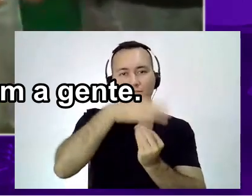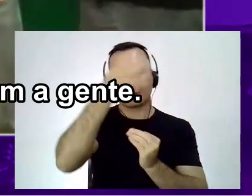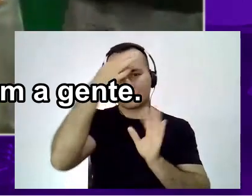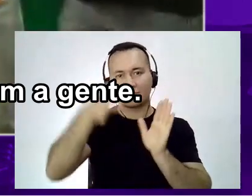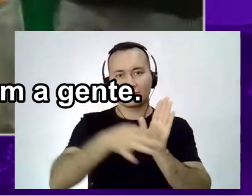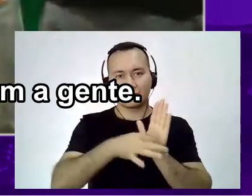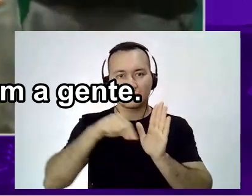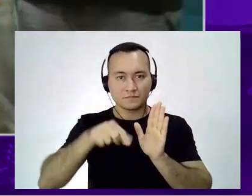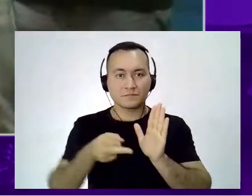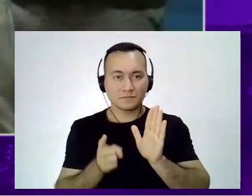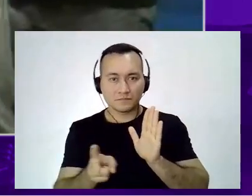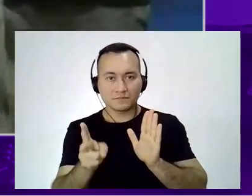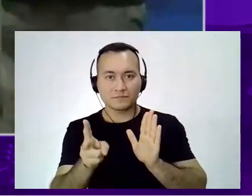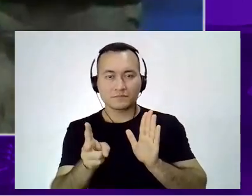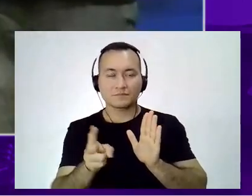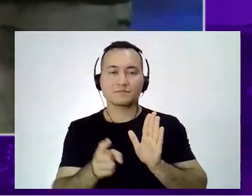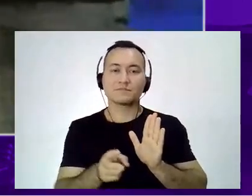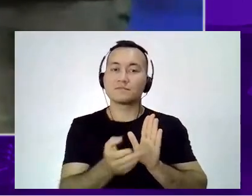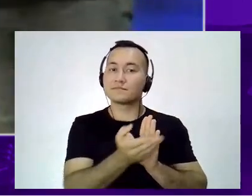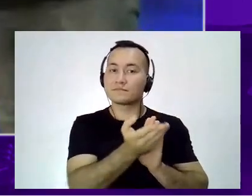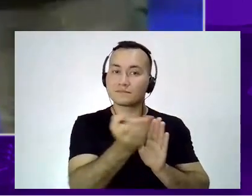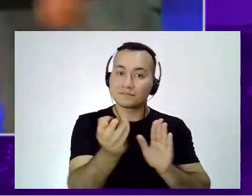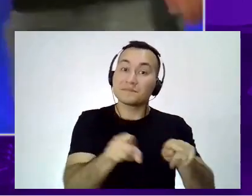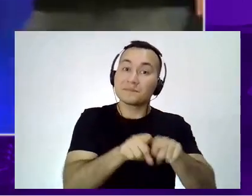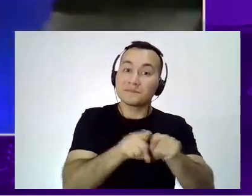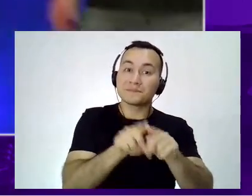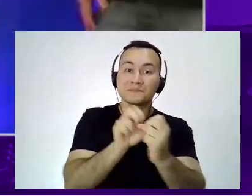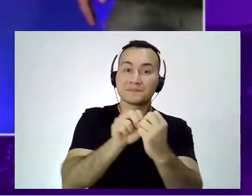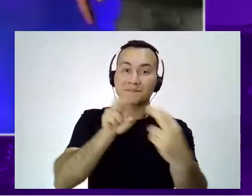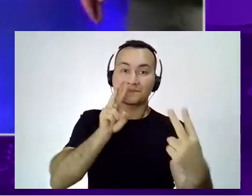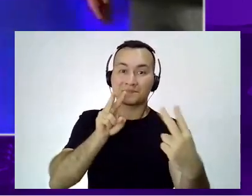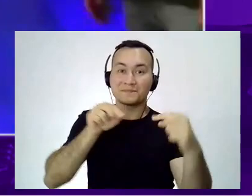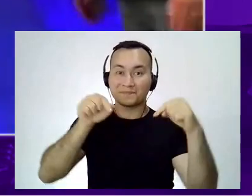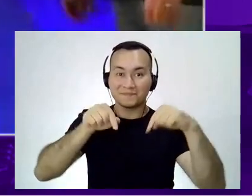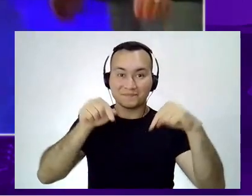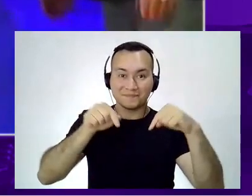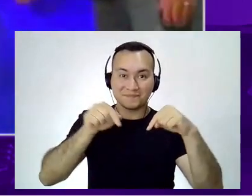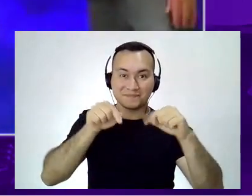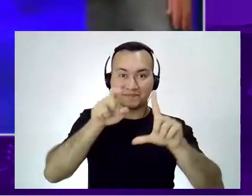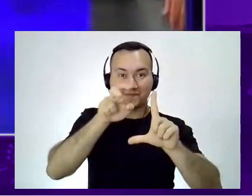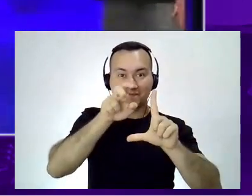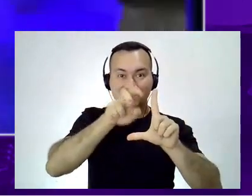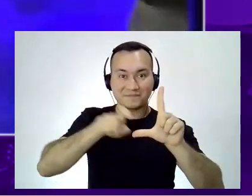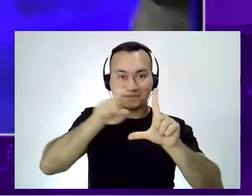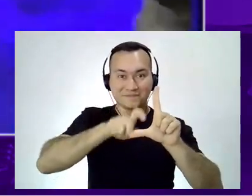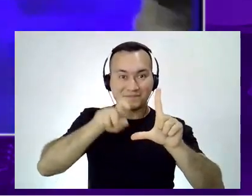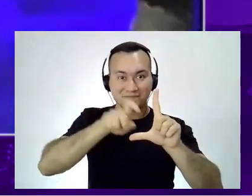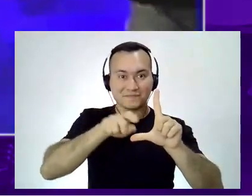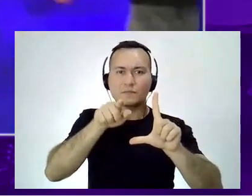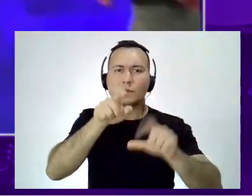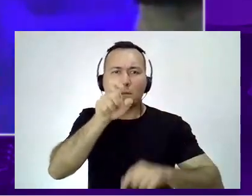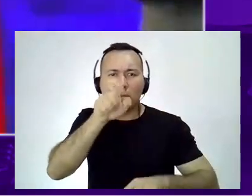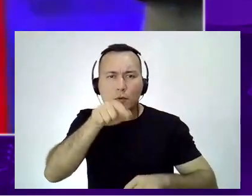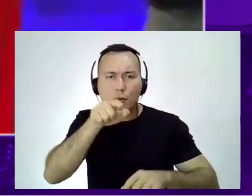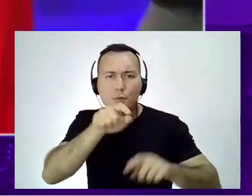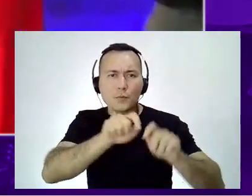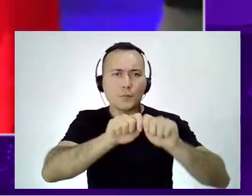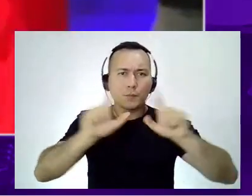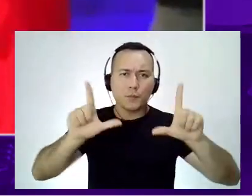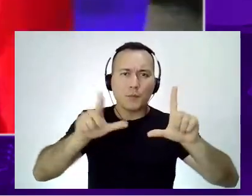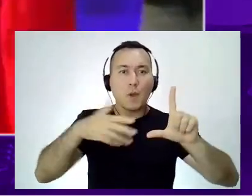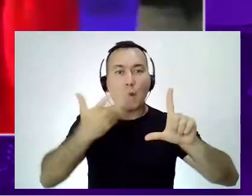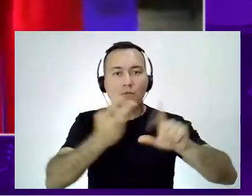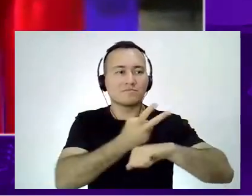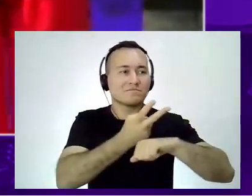continuar com a gente, você que está conectado na plataforma digital, você tem um clique só para ir até a sua trilha,